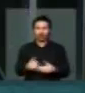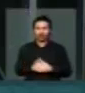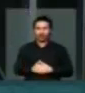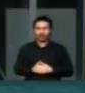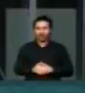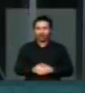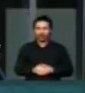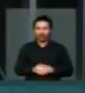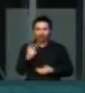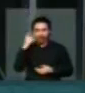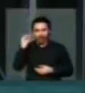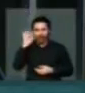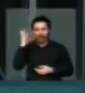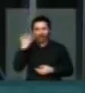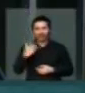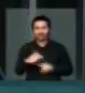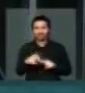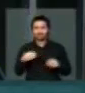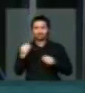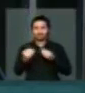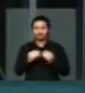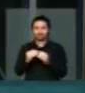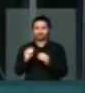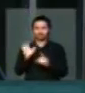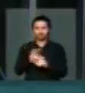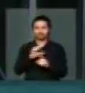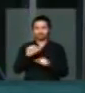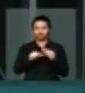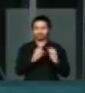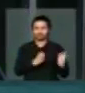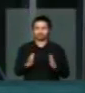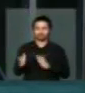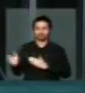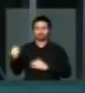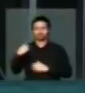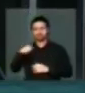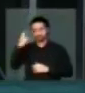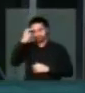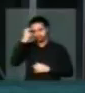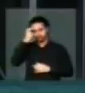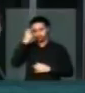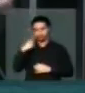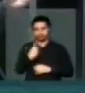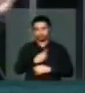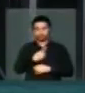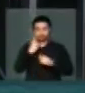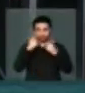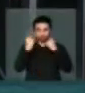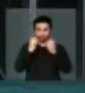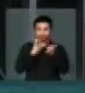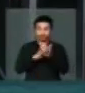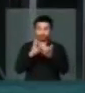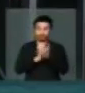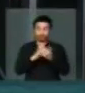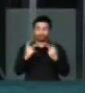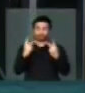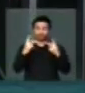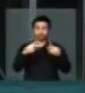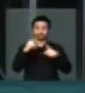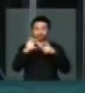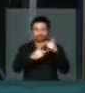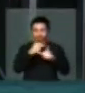assim. Como isso afeta o nosso processo cultural? É a nossa preocupação. E parabéns pelo seu trabalho, pela